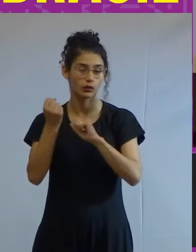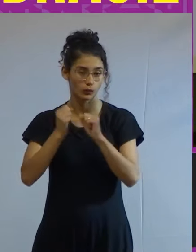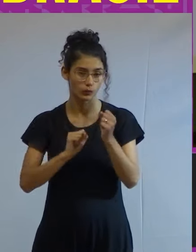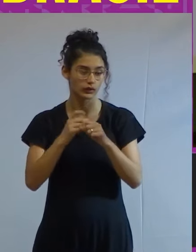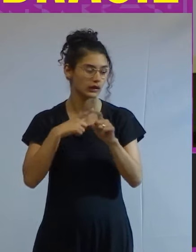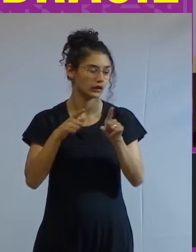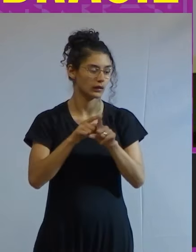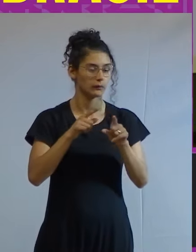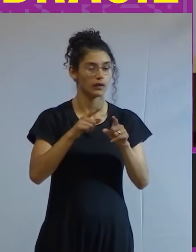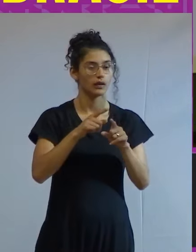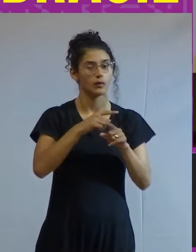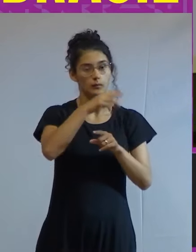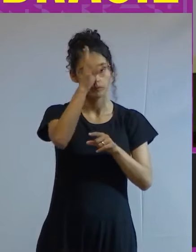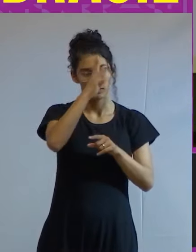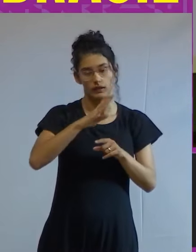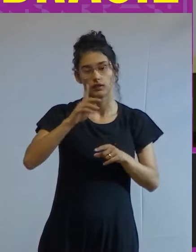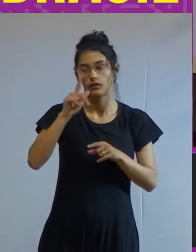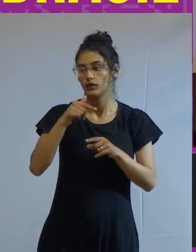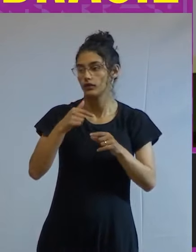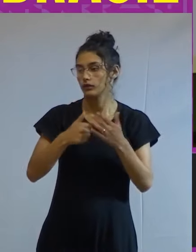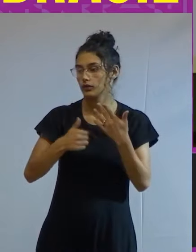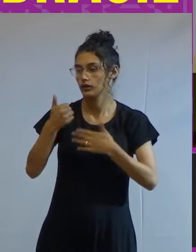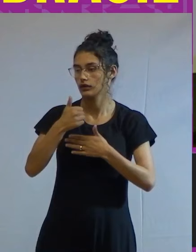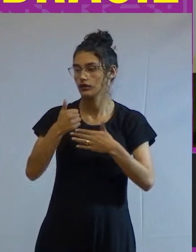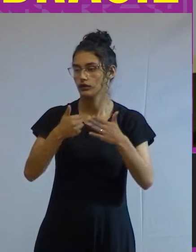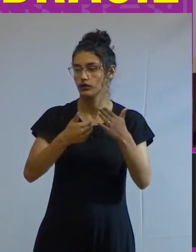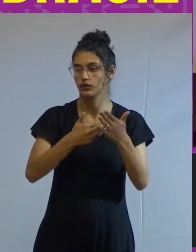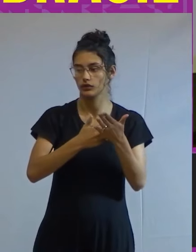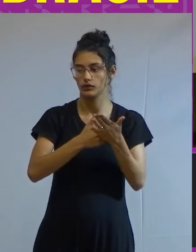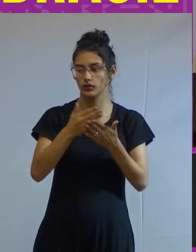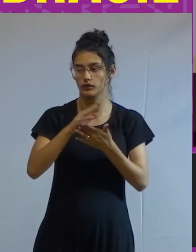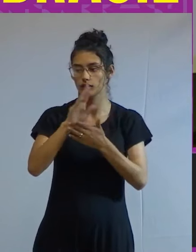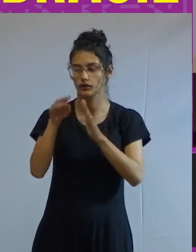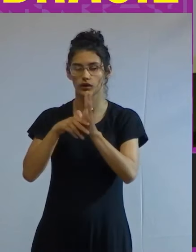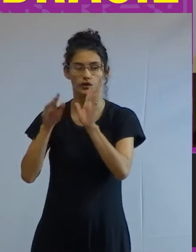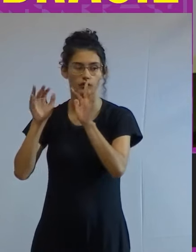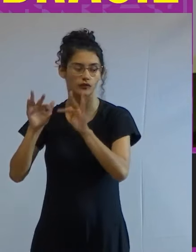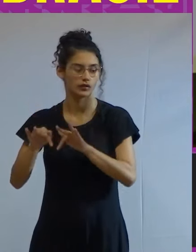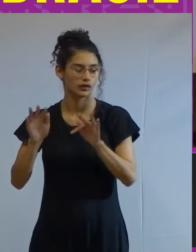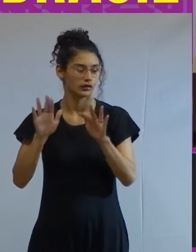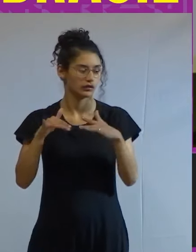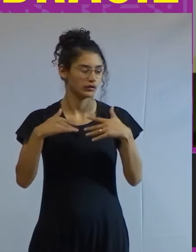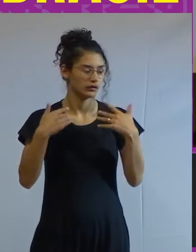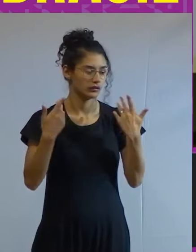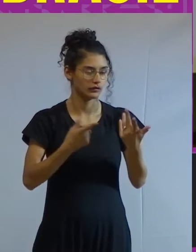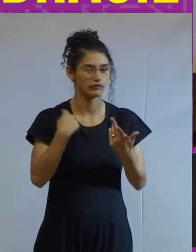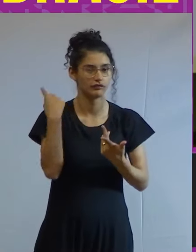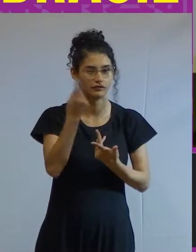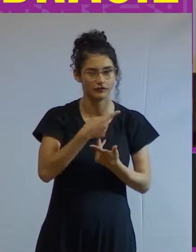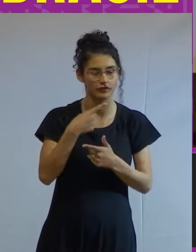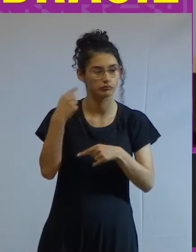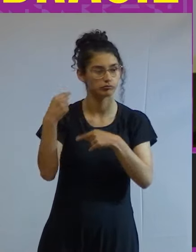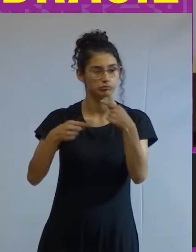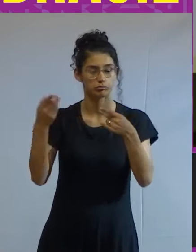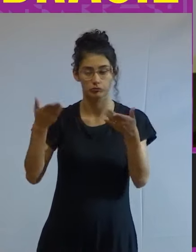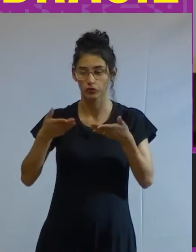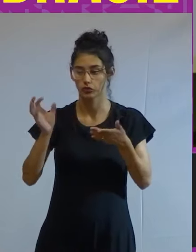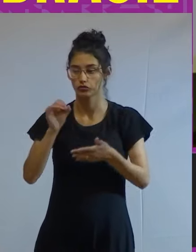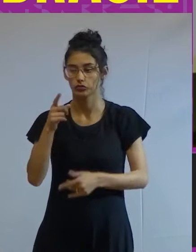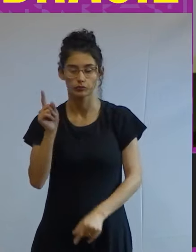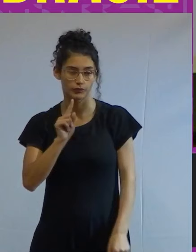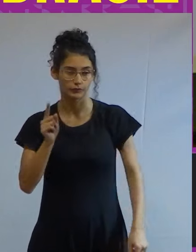agro brasileiro é subsídio do começo até o fim então assim nós vamos discutir isso ou não